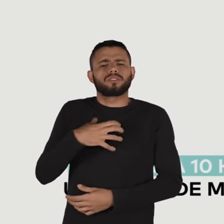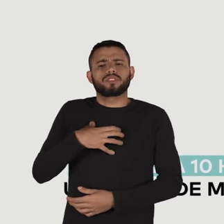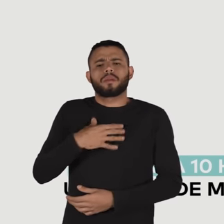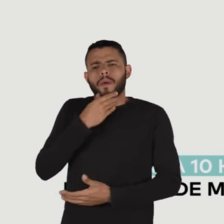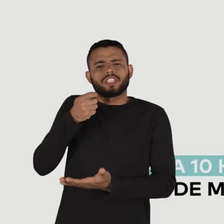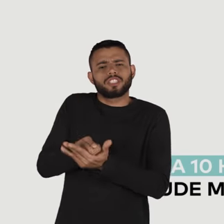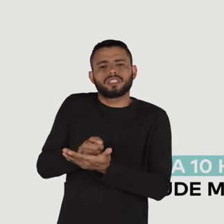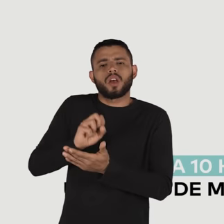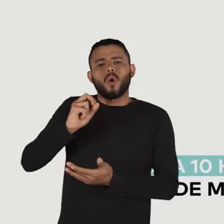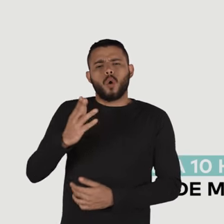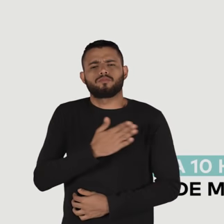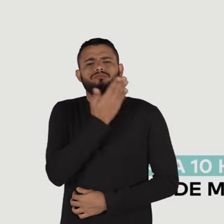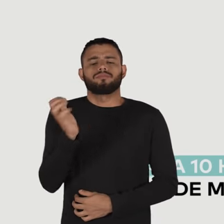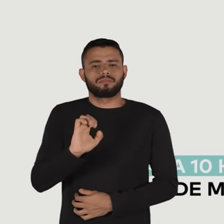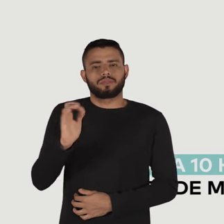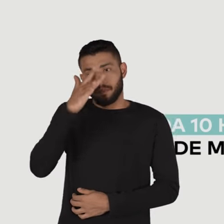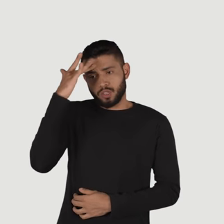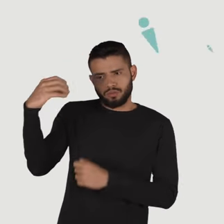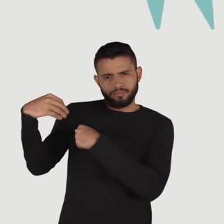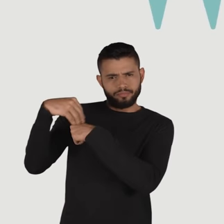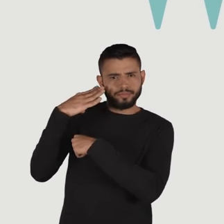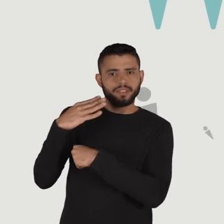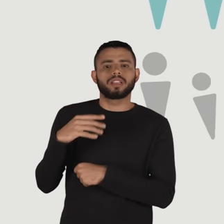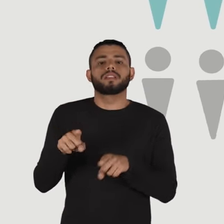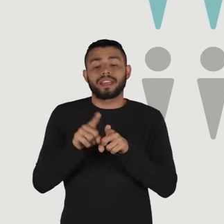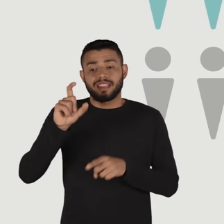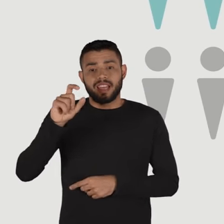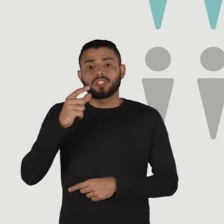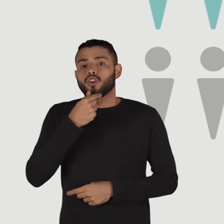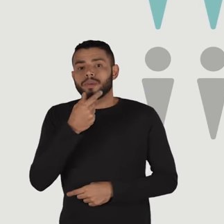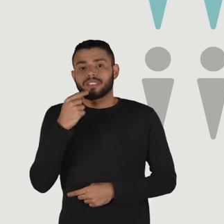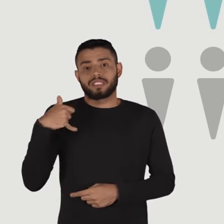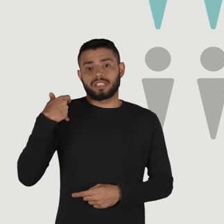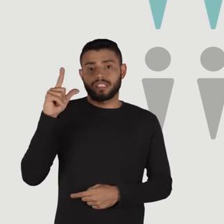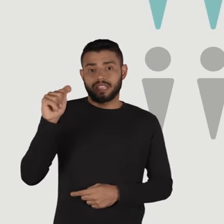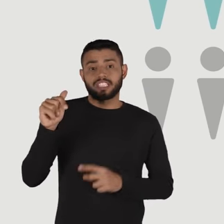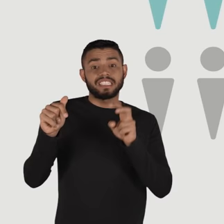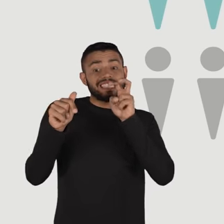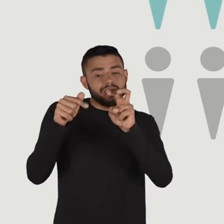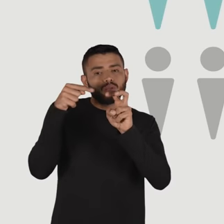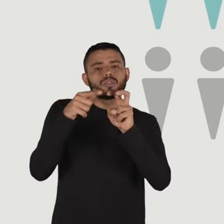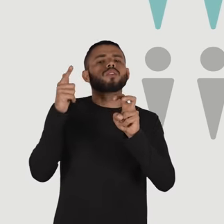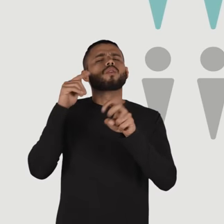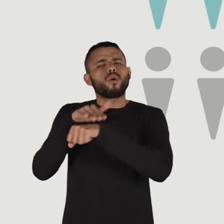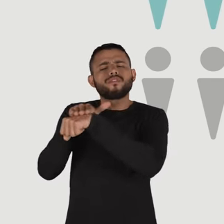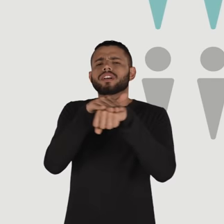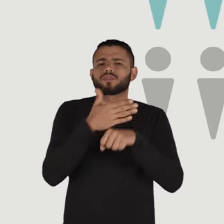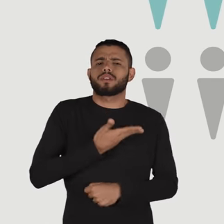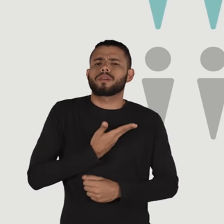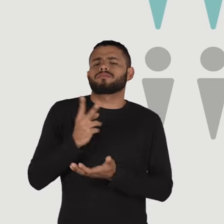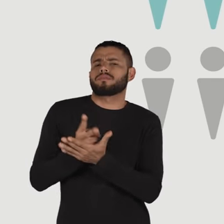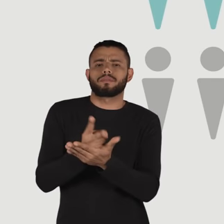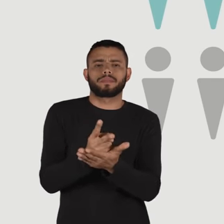machista ou homofóbica apontada por outra pessoa e 5 em cada 10 homens de até 17 anos afirmam confrontar seus